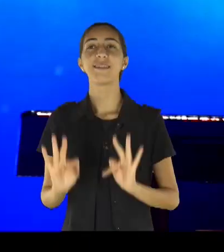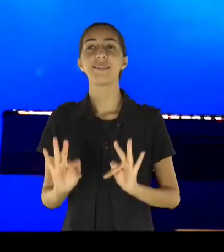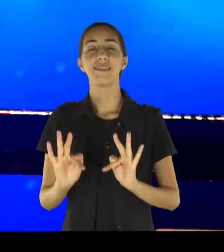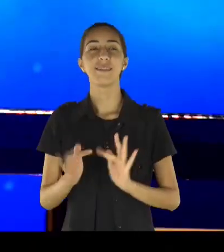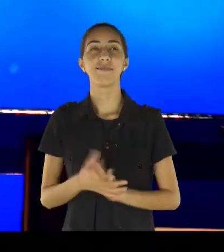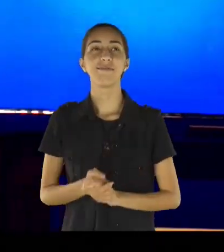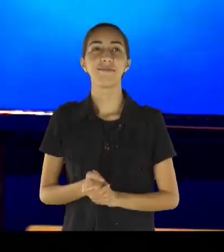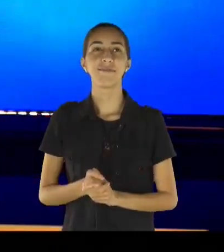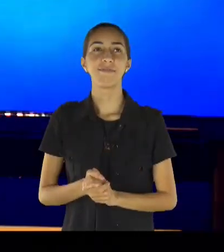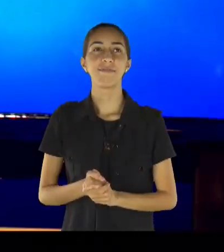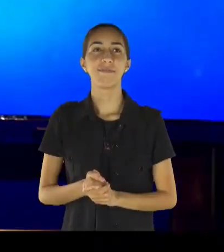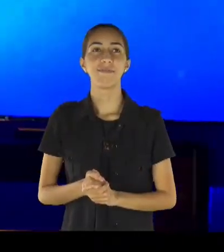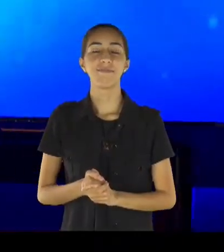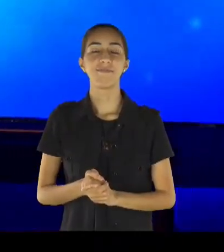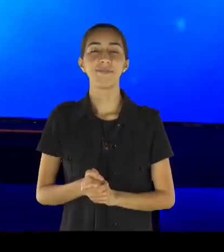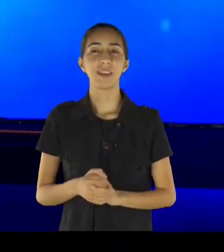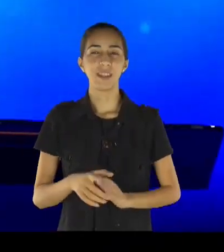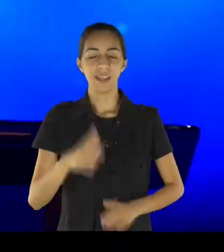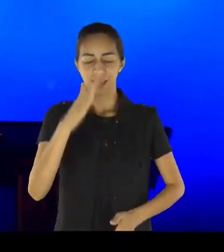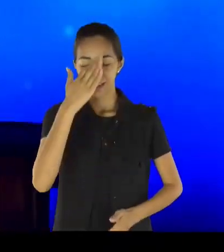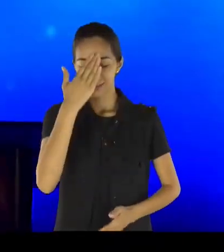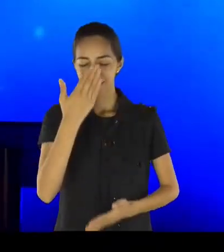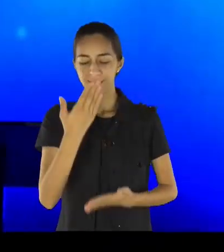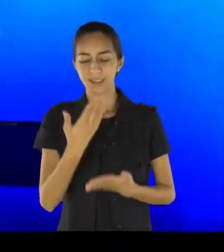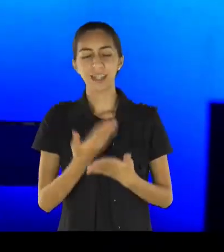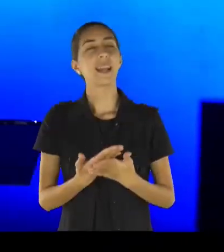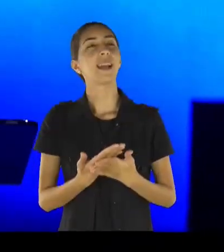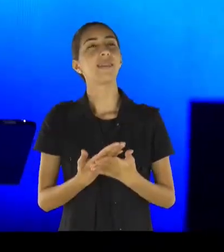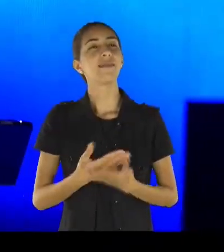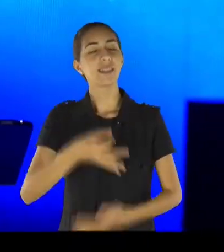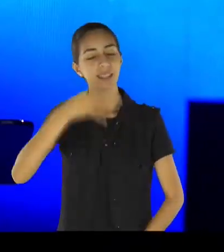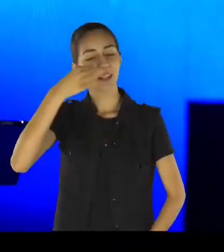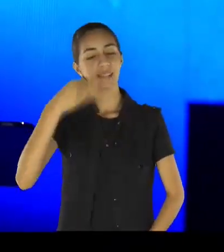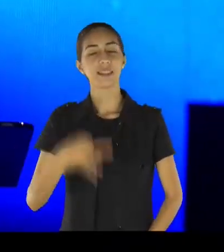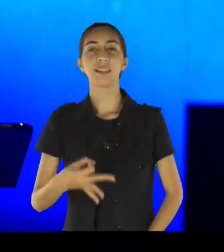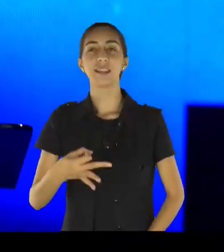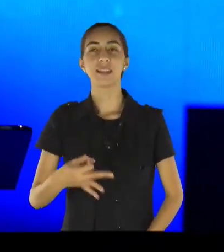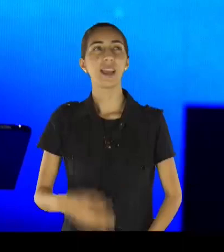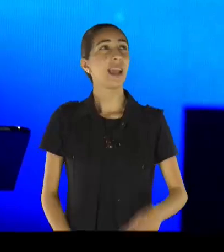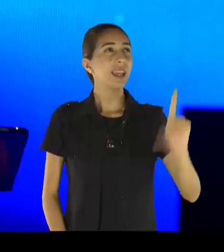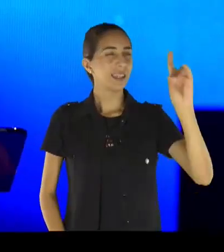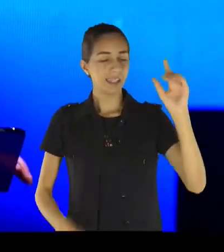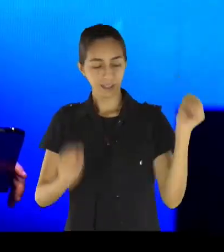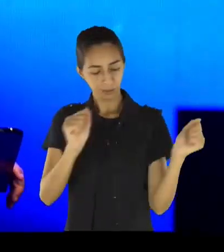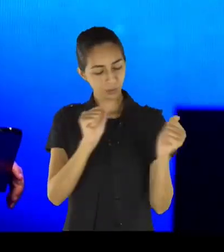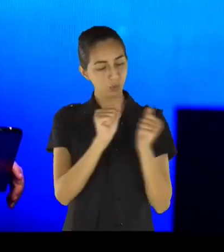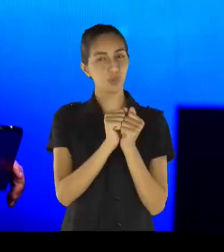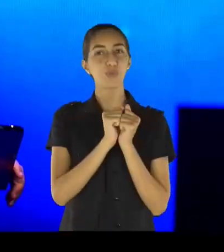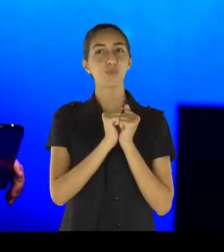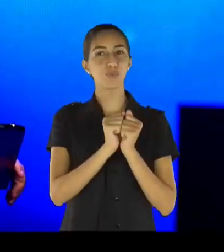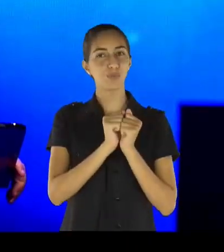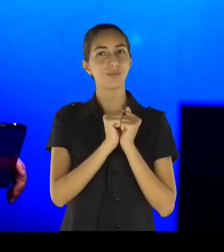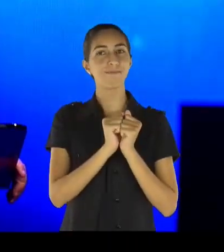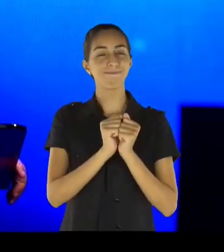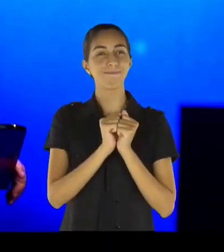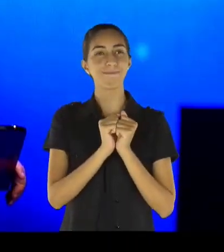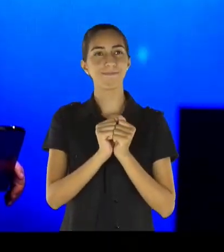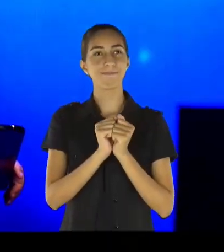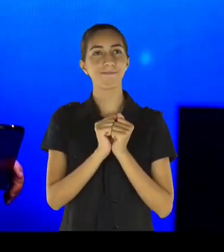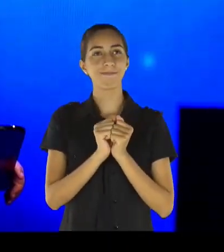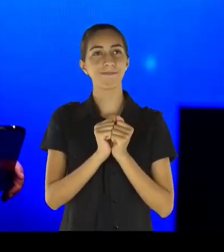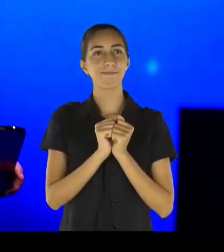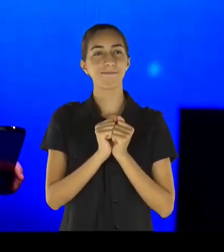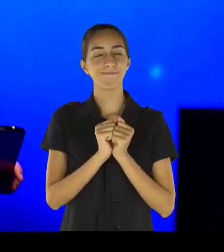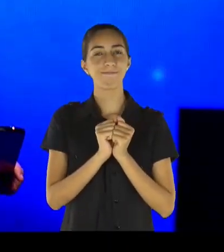eu sei, que eu posso confiar em ti, que o senhor vai estar comigo, e que eu não vou mais, estar, de uma